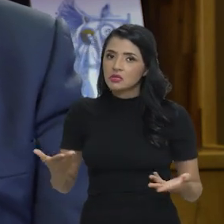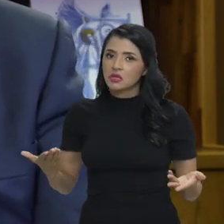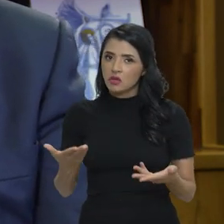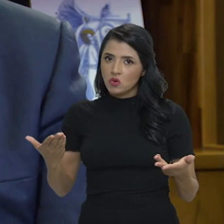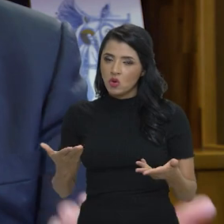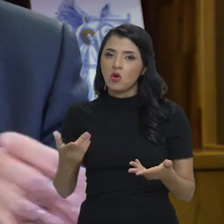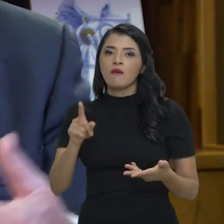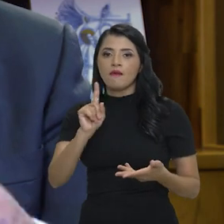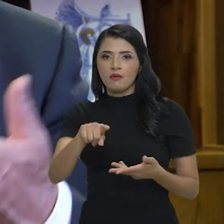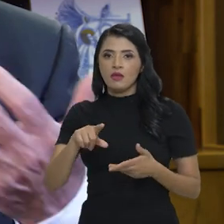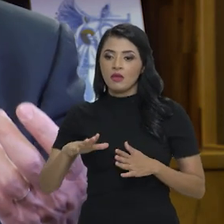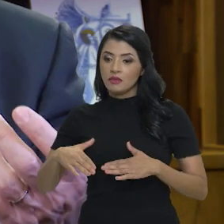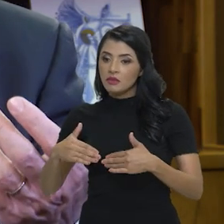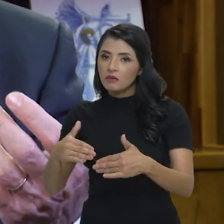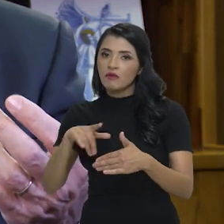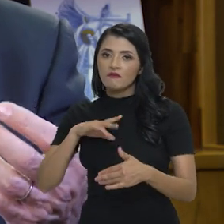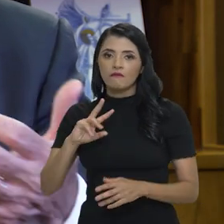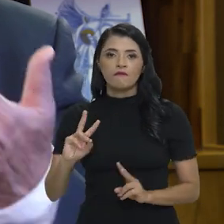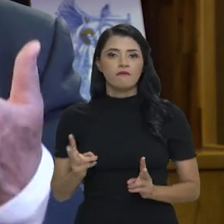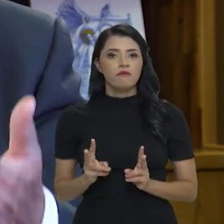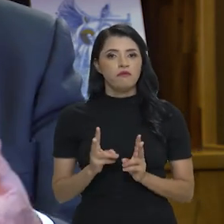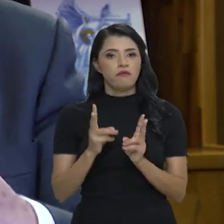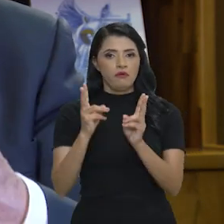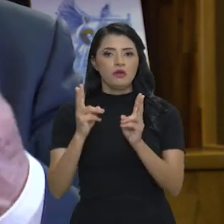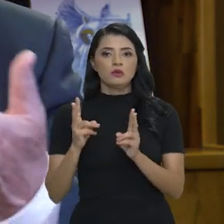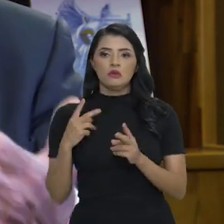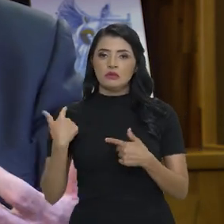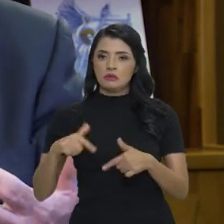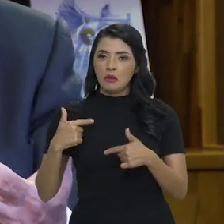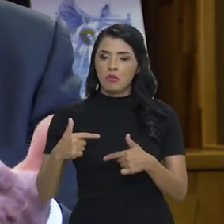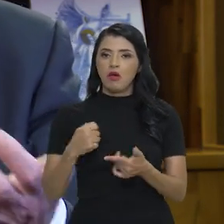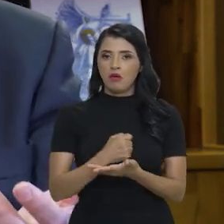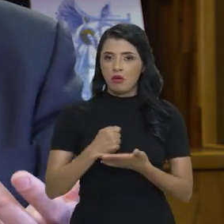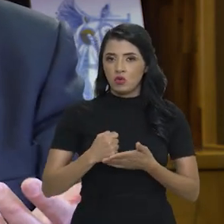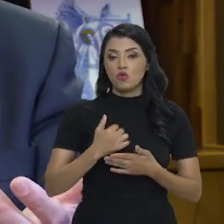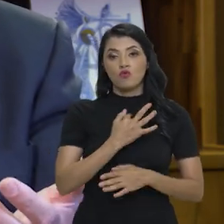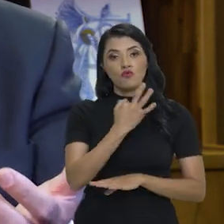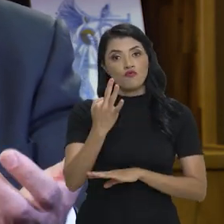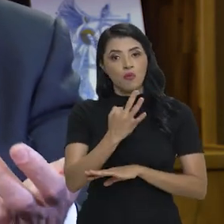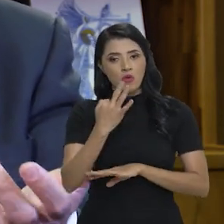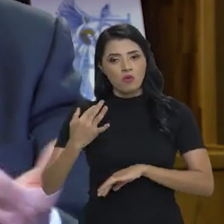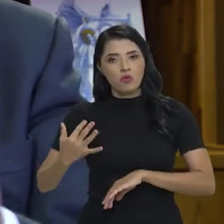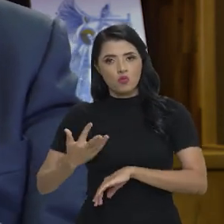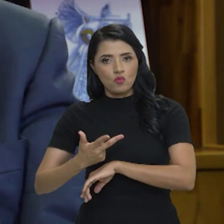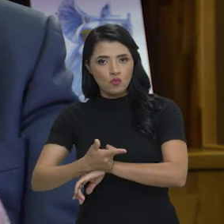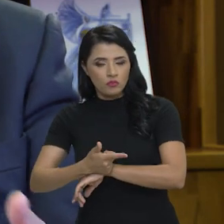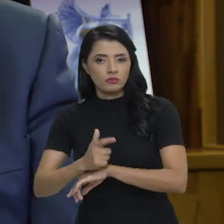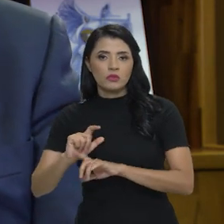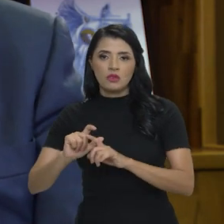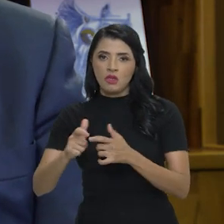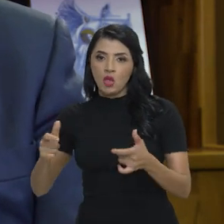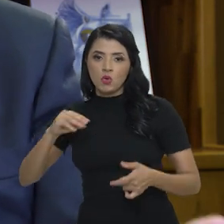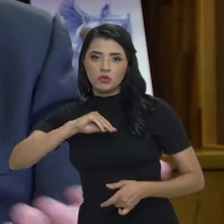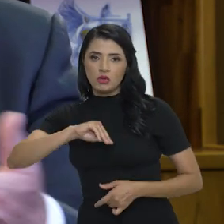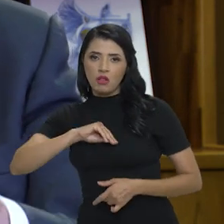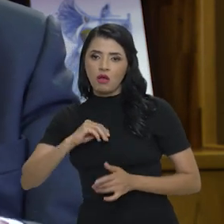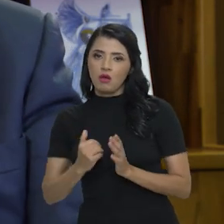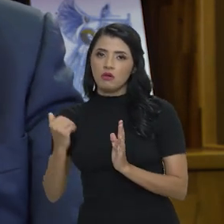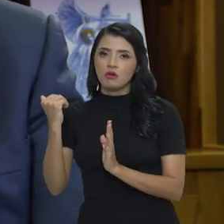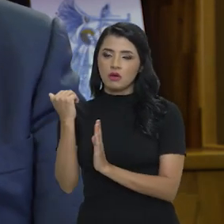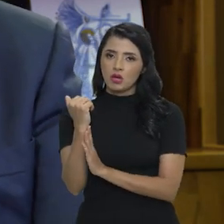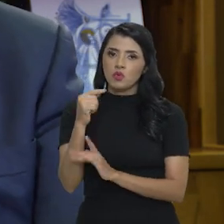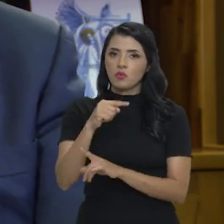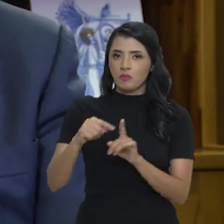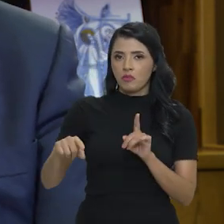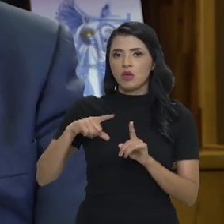precisamos é, neste processo, valorizar o emprego formal e o emprego de qualidade, elevar a massa salarial, elevar o